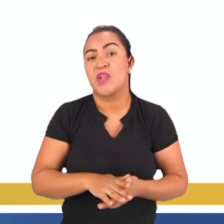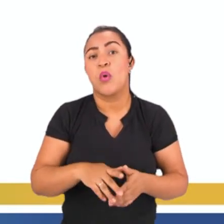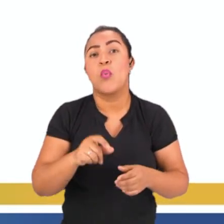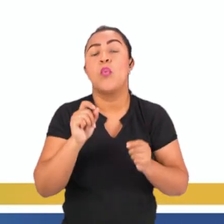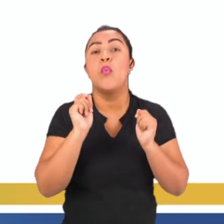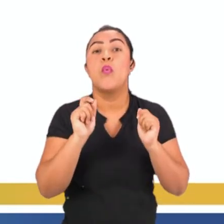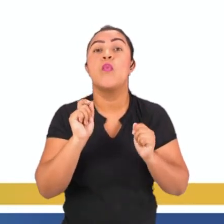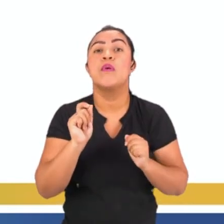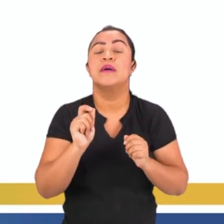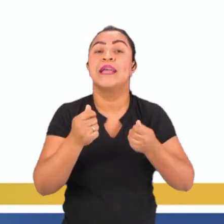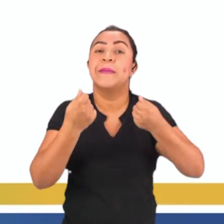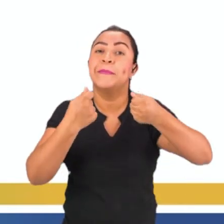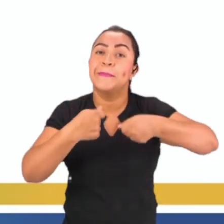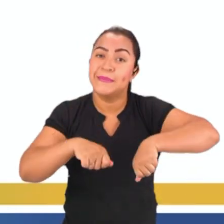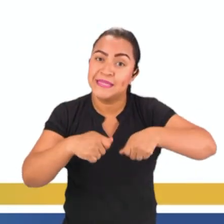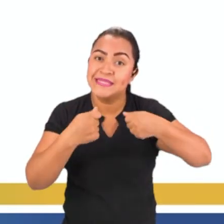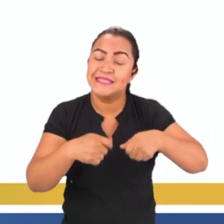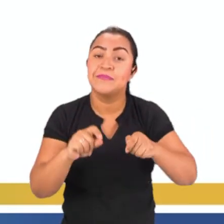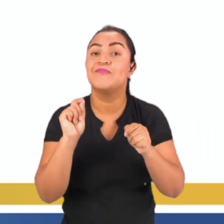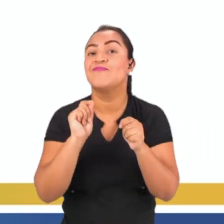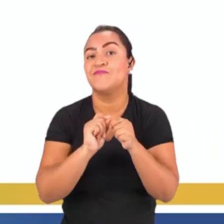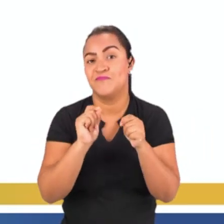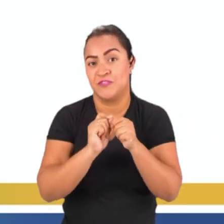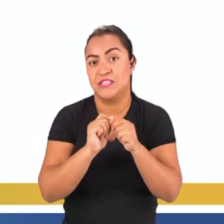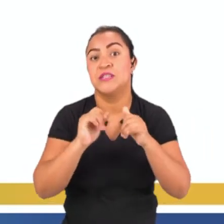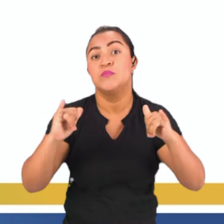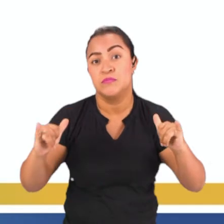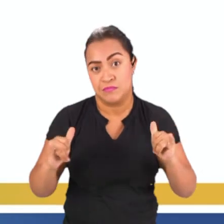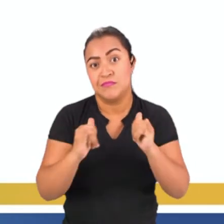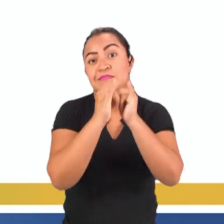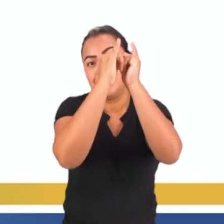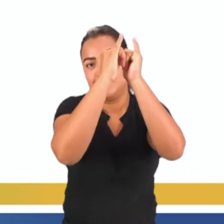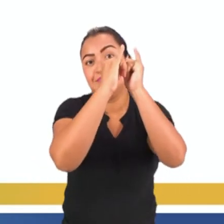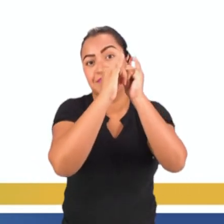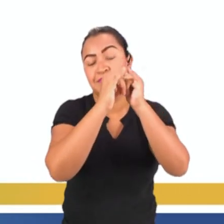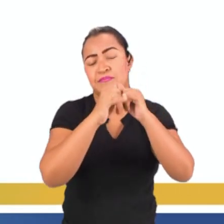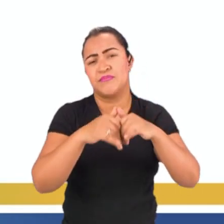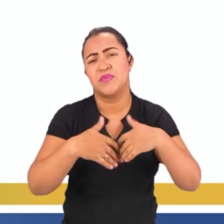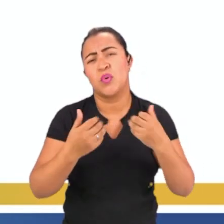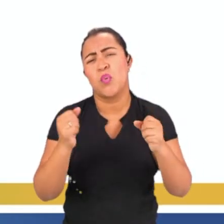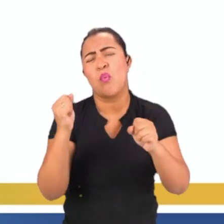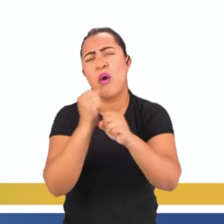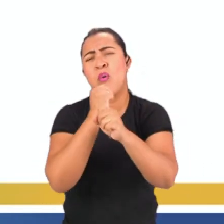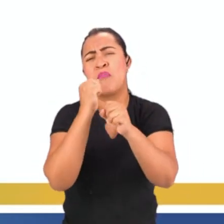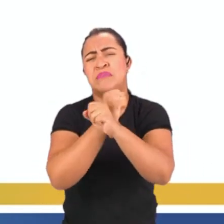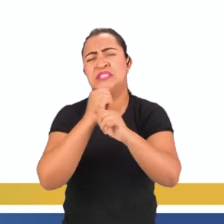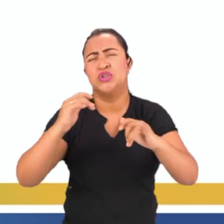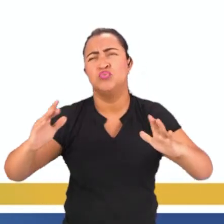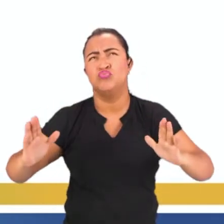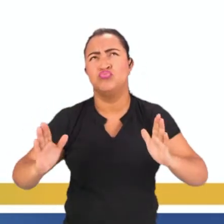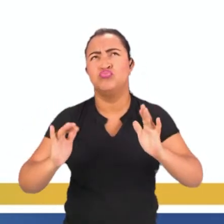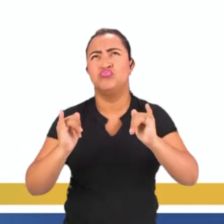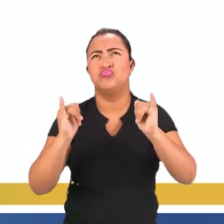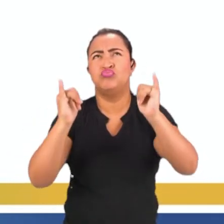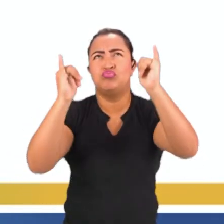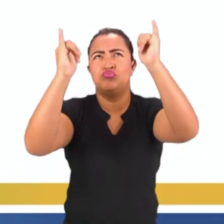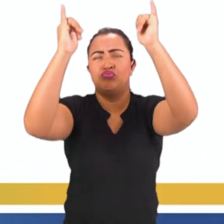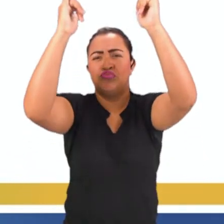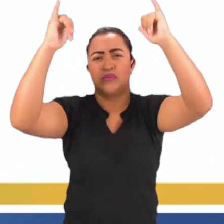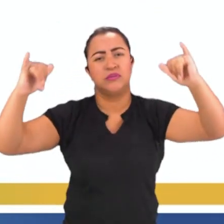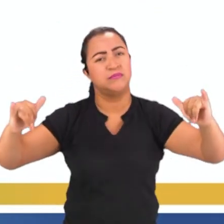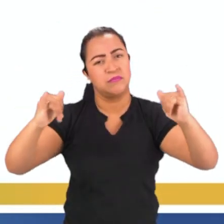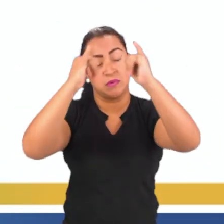necessários para que se construa uma hidrelétrica, né, uma obra gigantesca, né, como, no caso, a